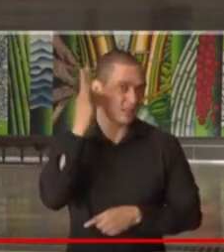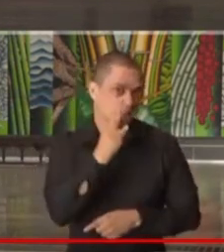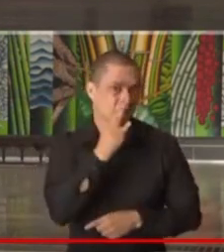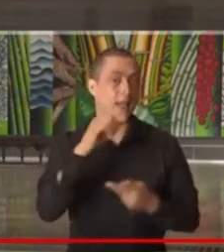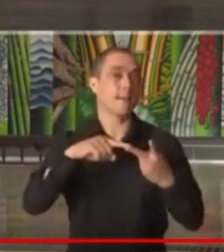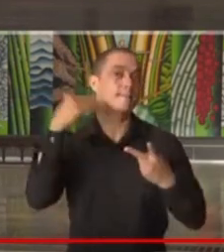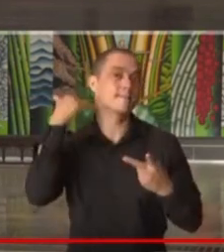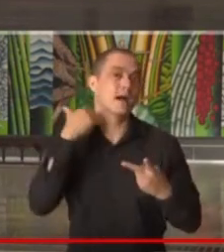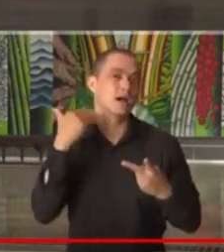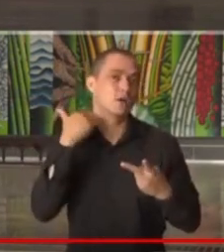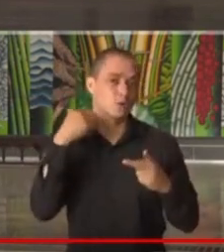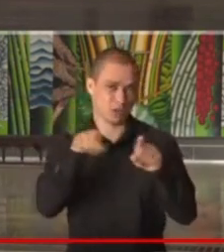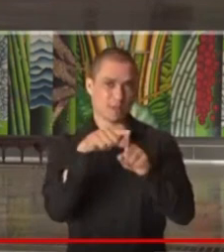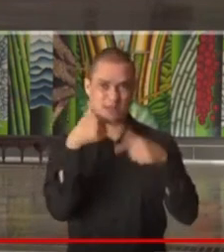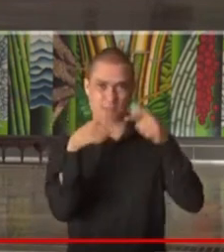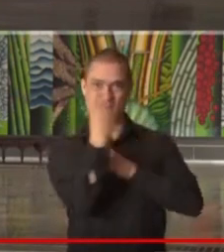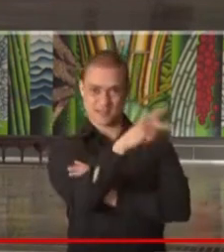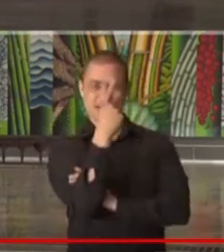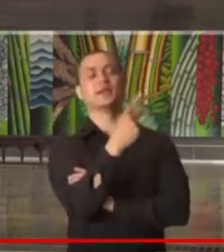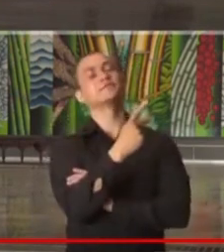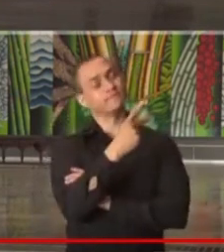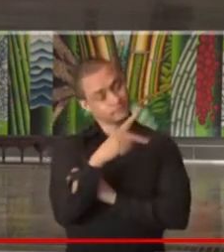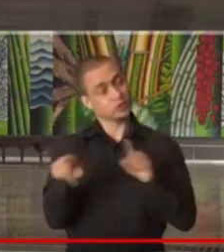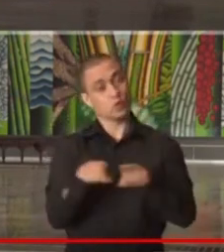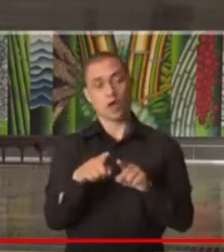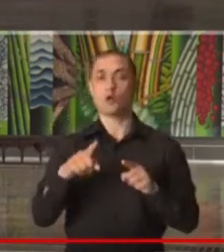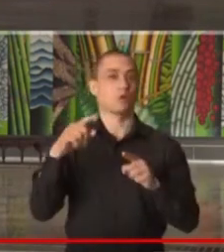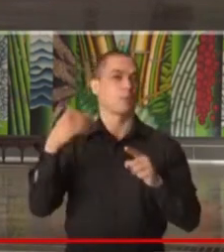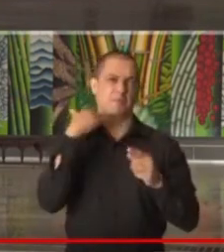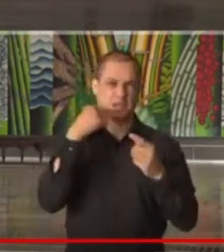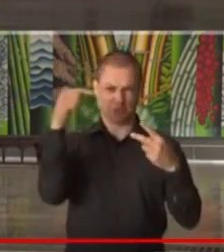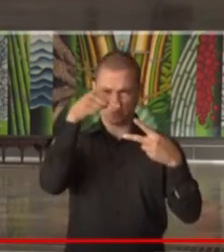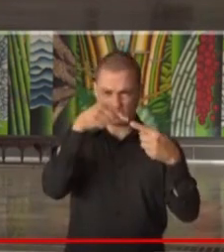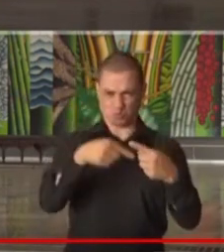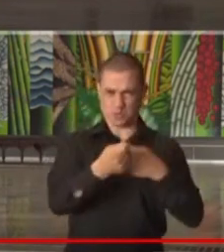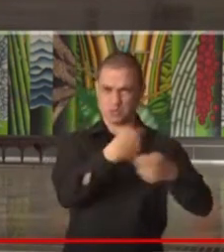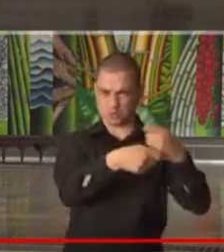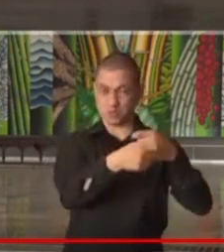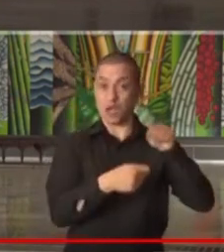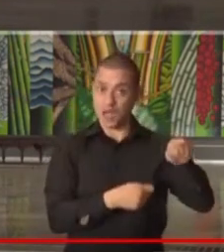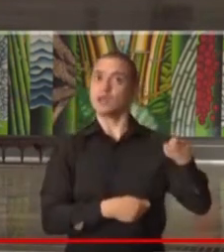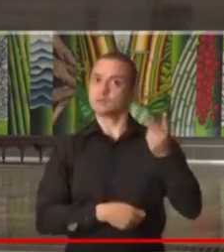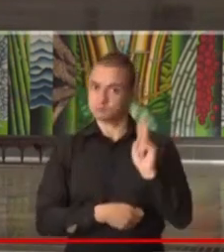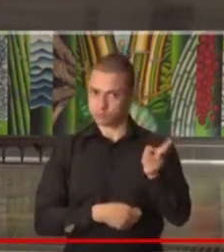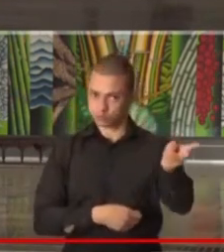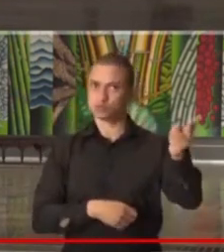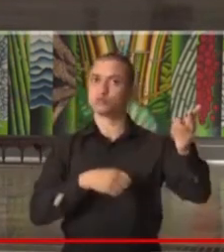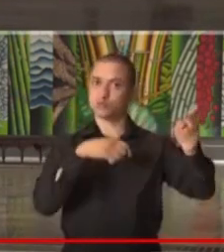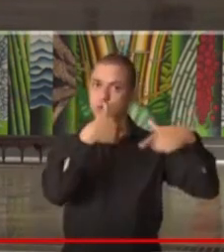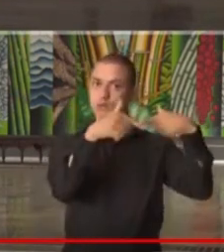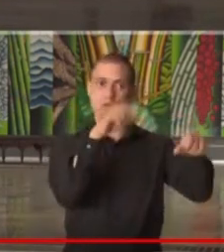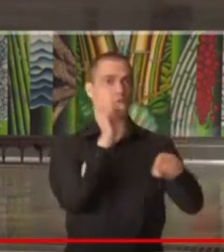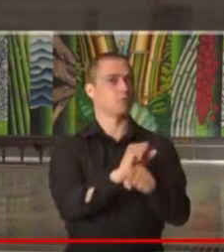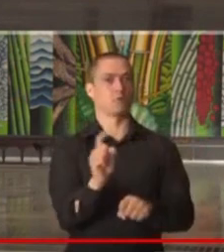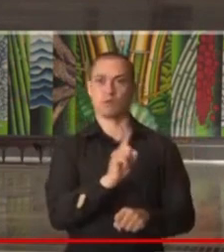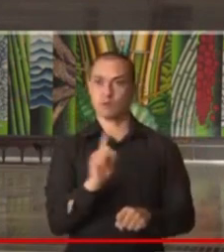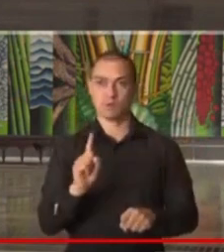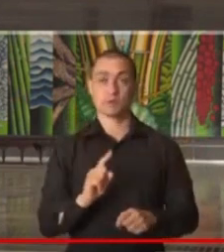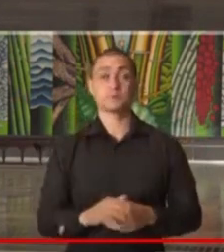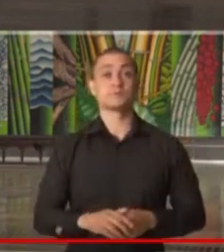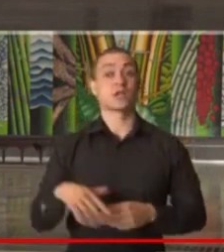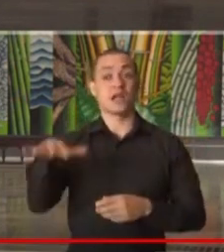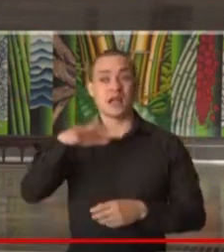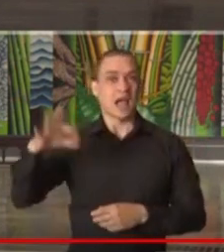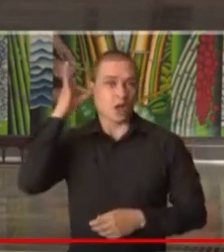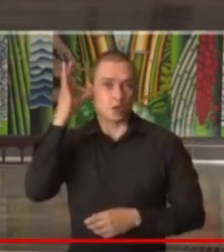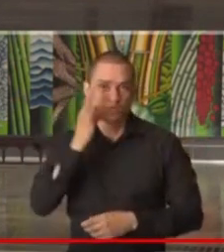bancos. Os serviços de bancos, assim como de lotéricas e outros serviços dessa natureza, permanecem em funcionamento. Serviços de